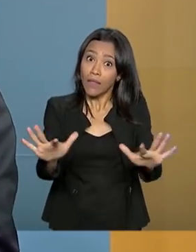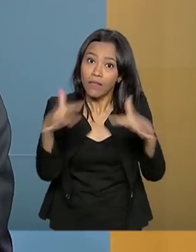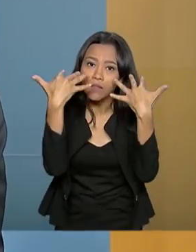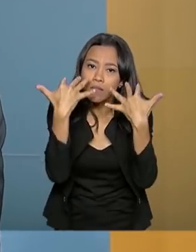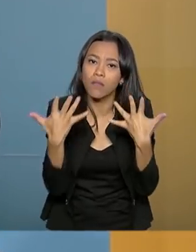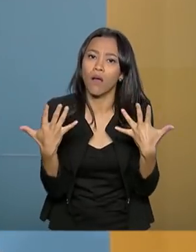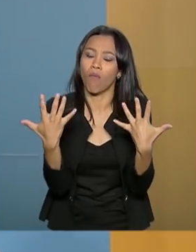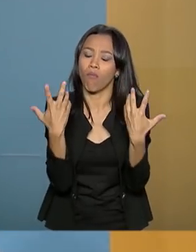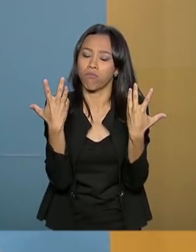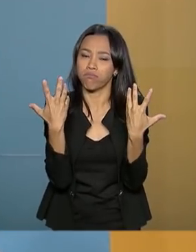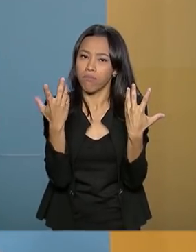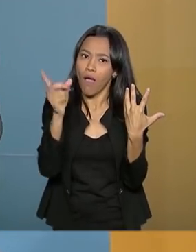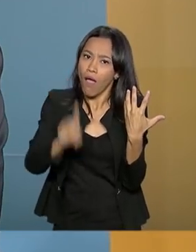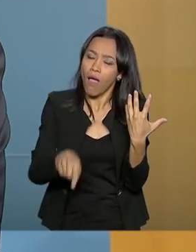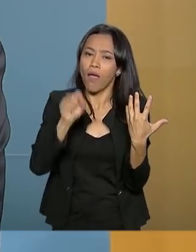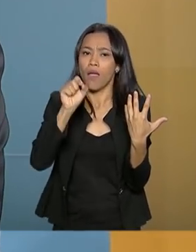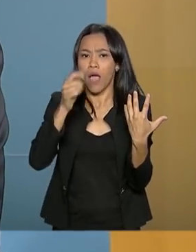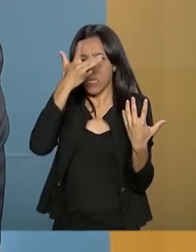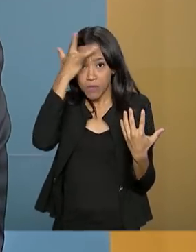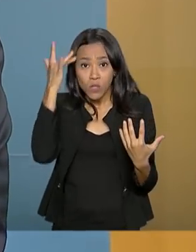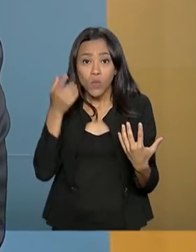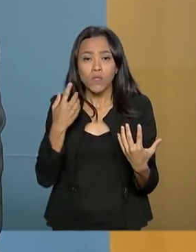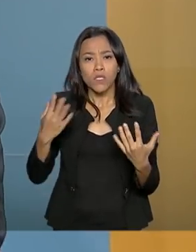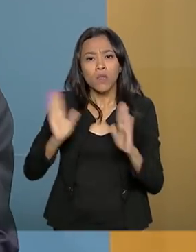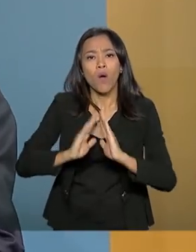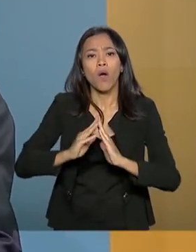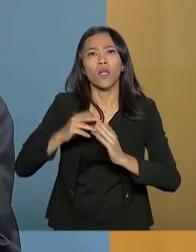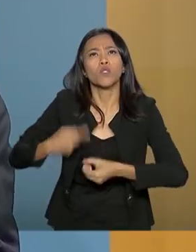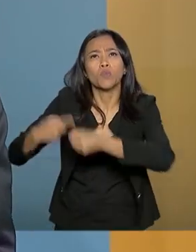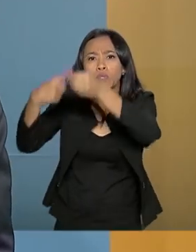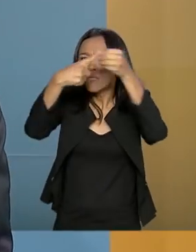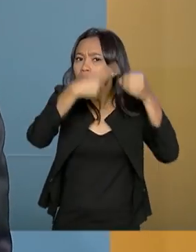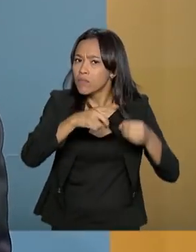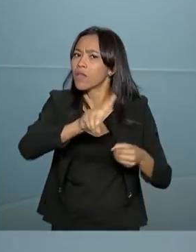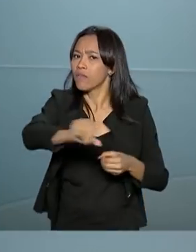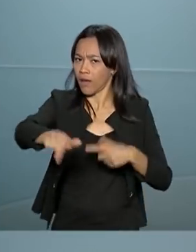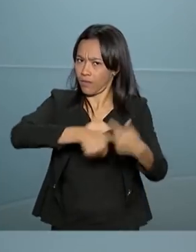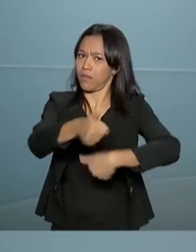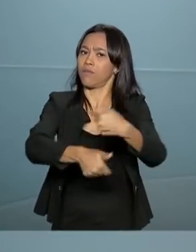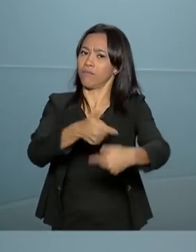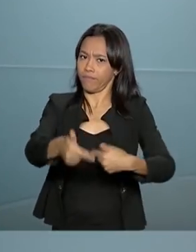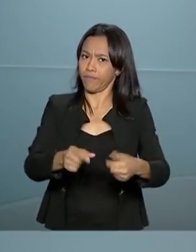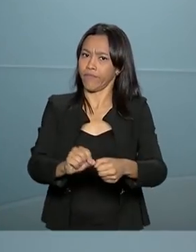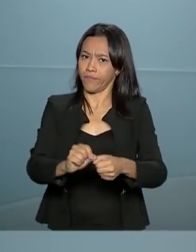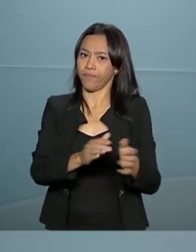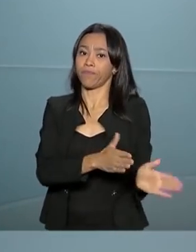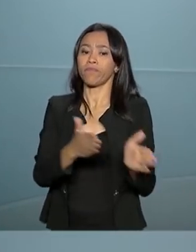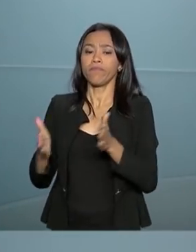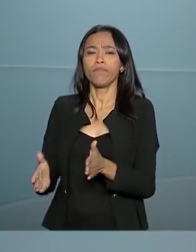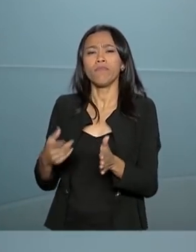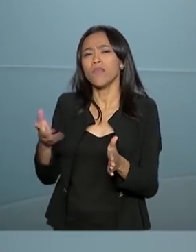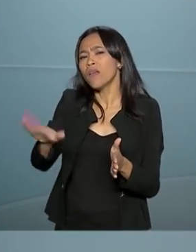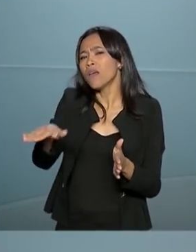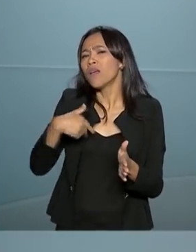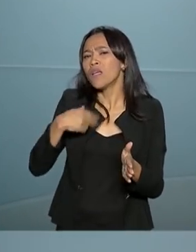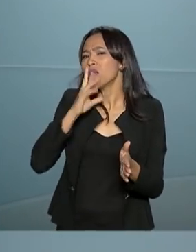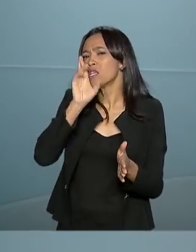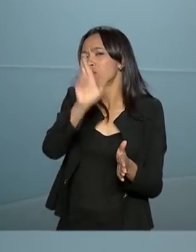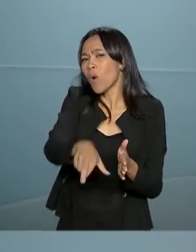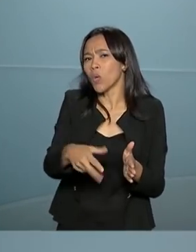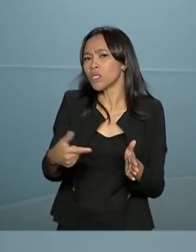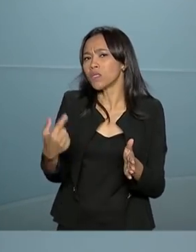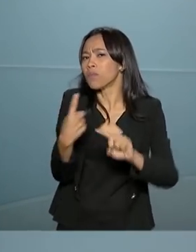assunto. Serão as pessoas nos municípios, portanto, que vão fazer esse trabalho. Ministro, e os resultados? Em quanto tempo será